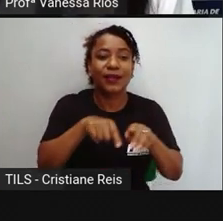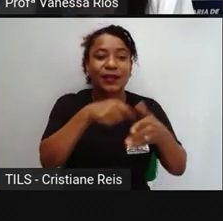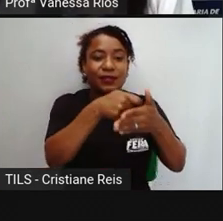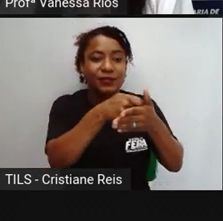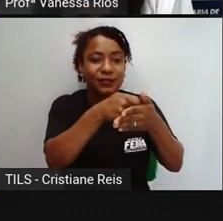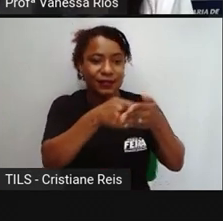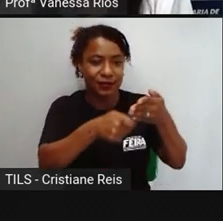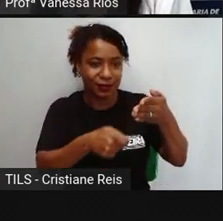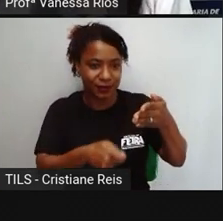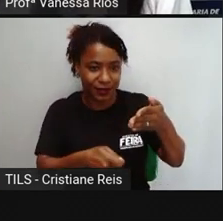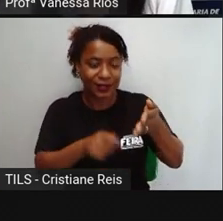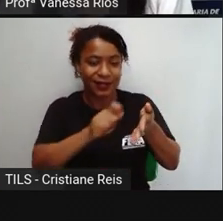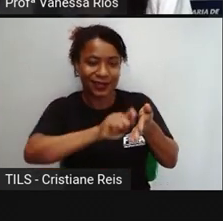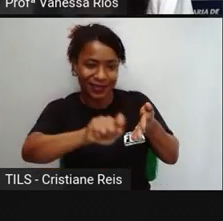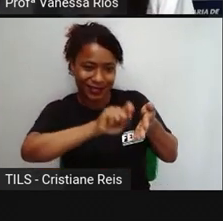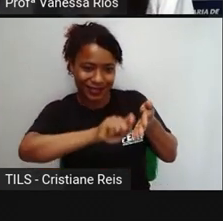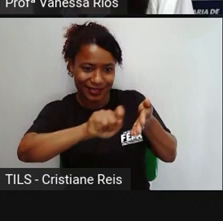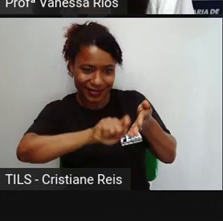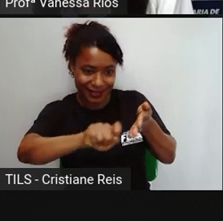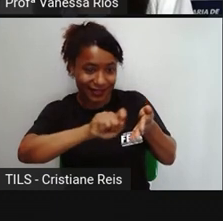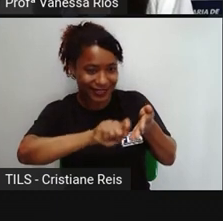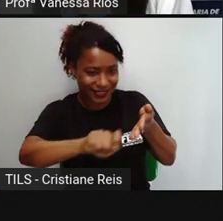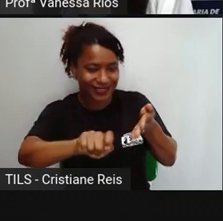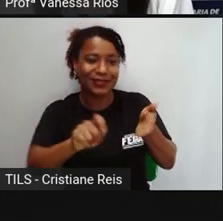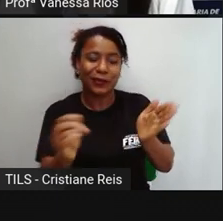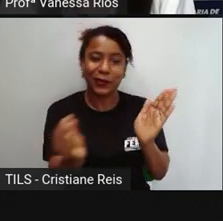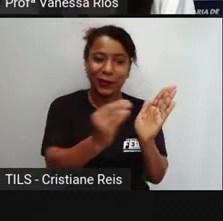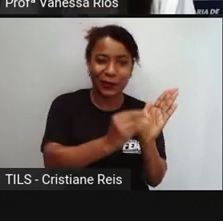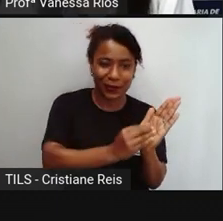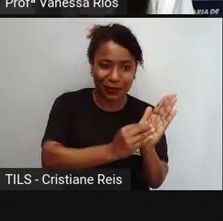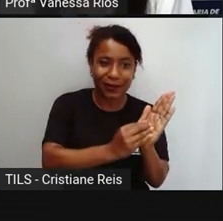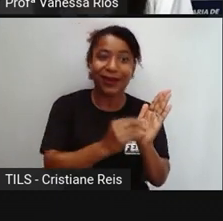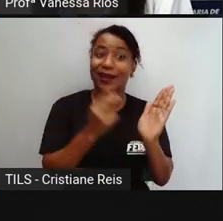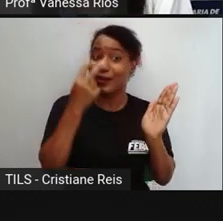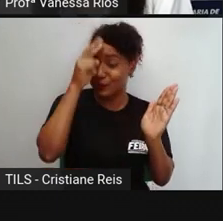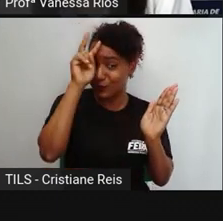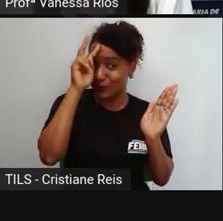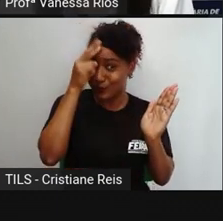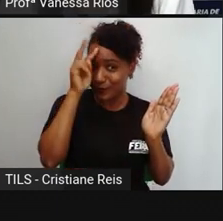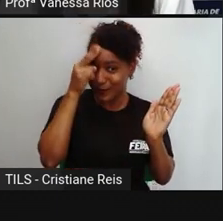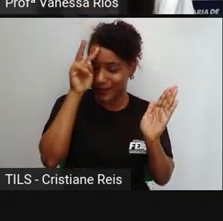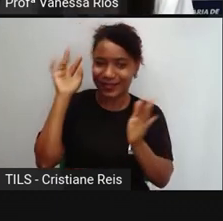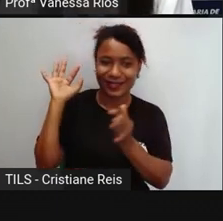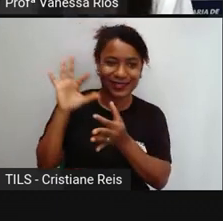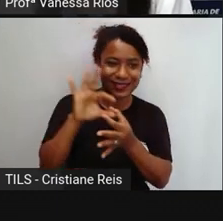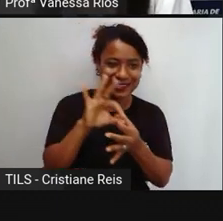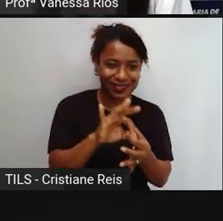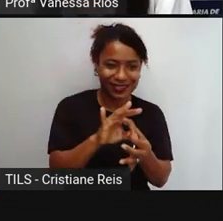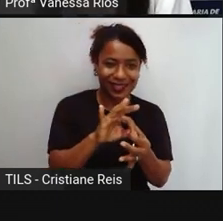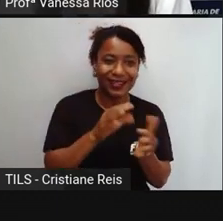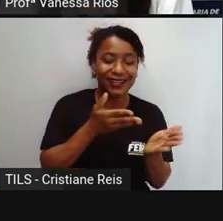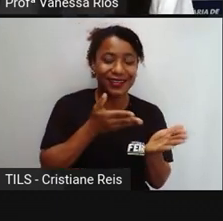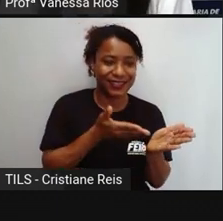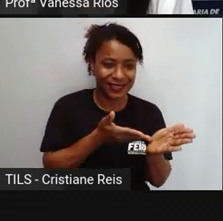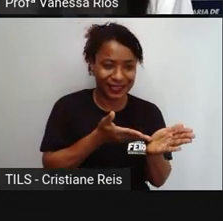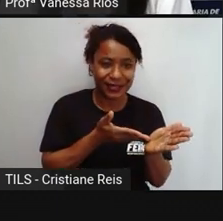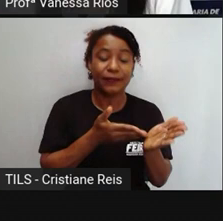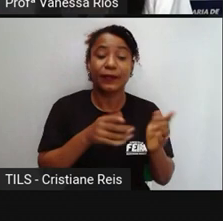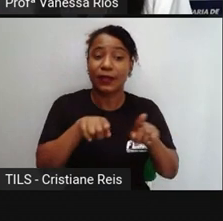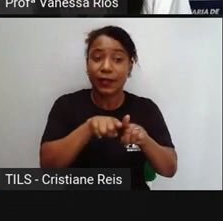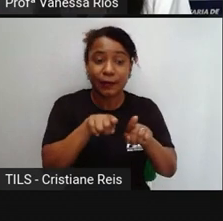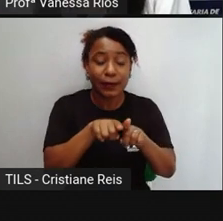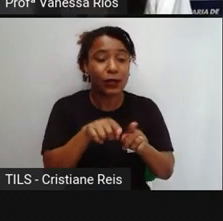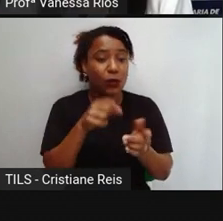através da escrita. Então, a escrita, sim, em seus documentos, em suas representações, nos diversos